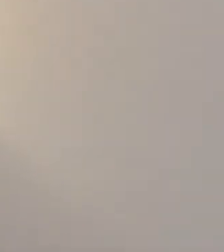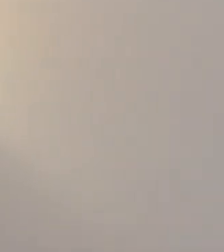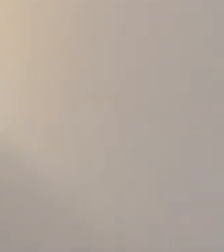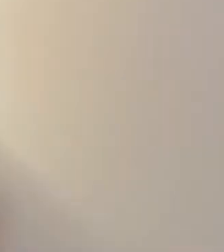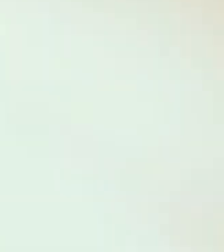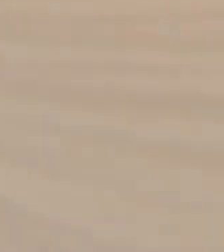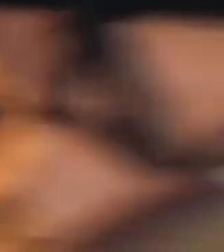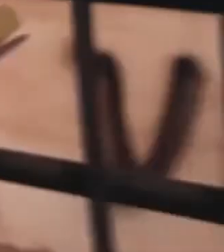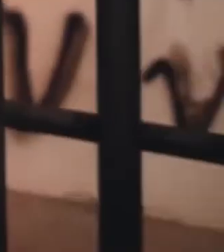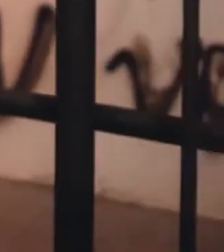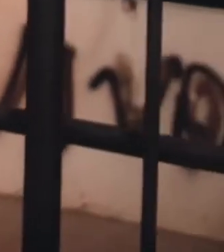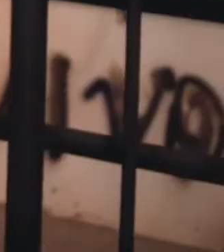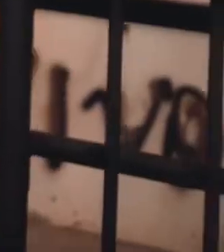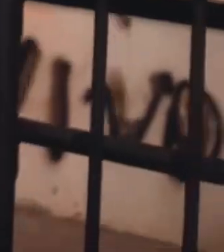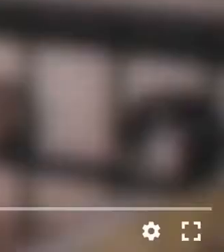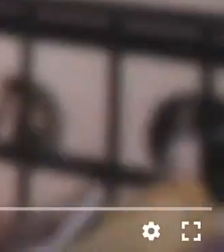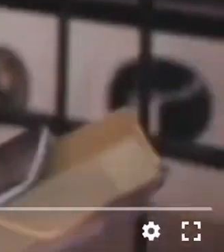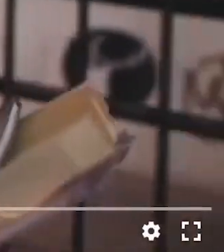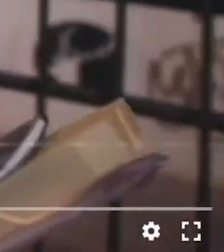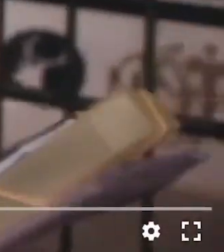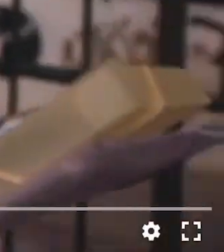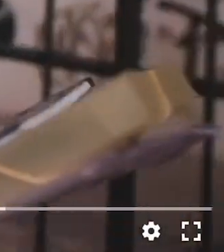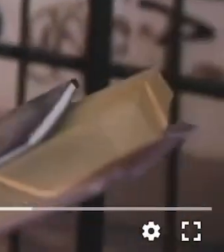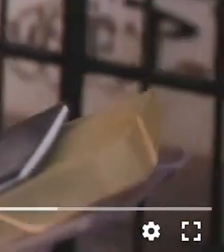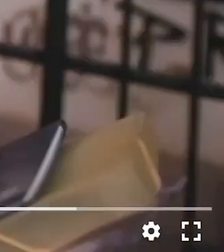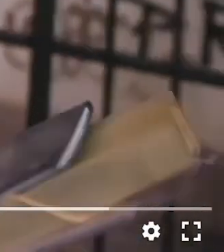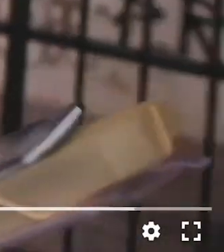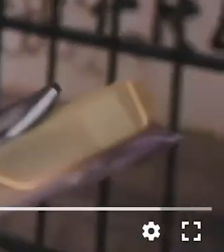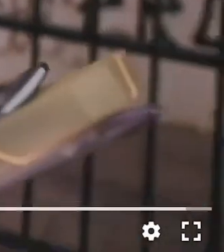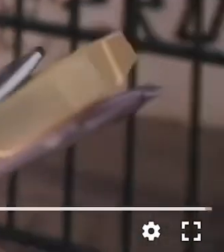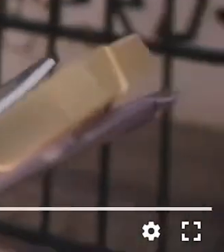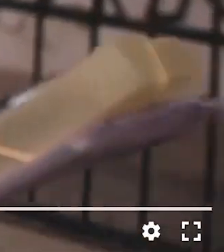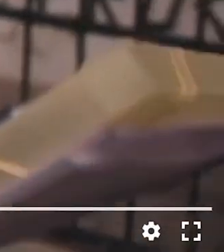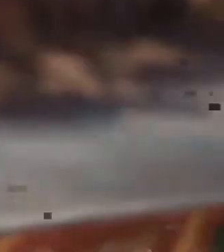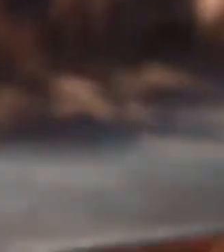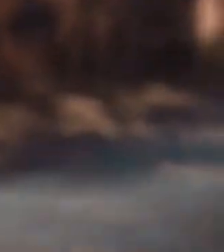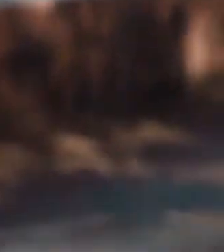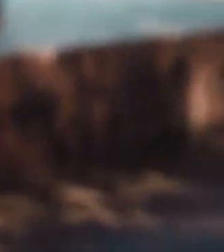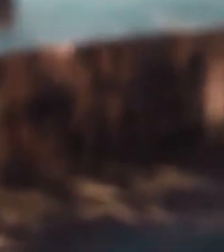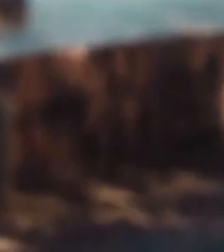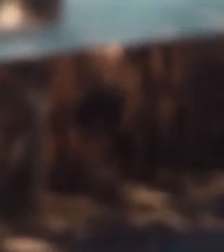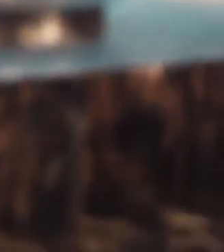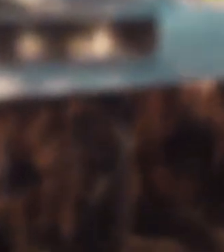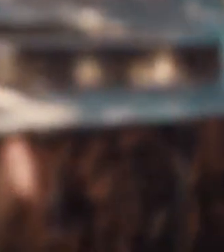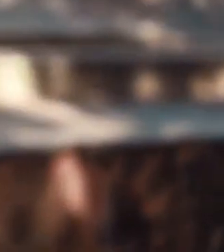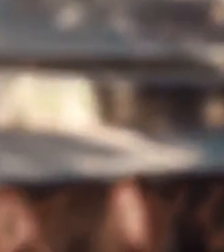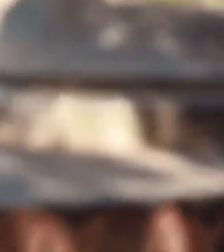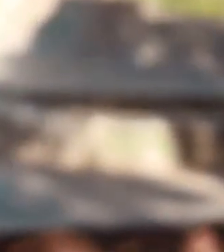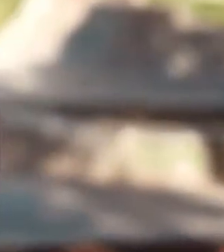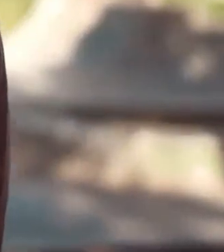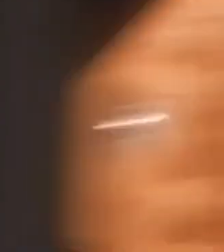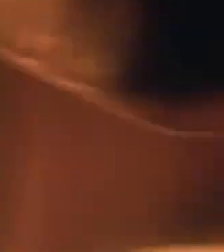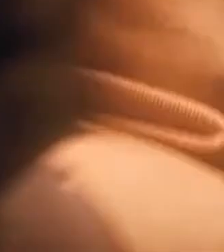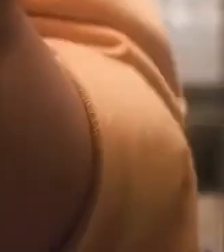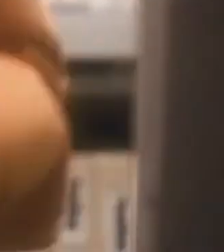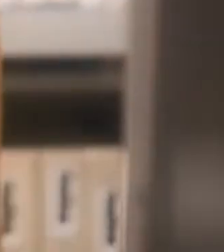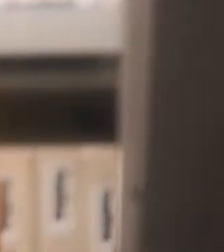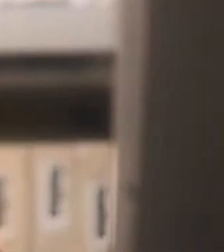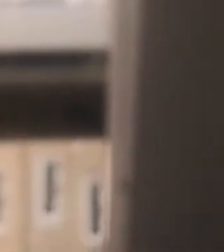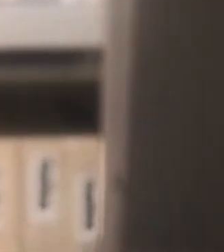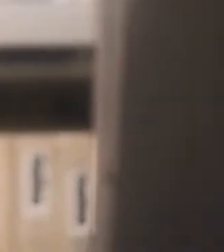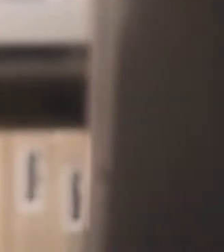o futuro do Brasil. E na real, eu faço questão de fazer parte disso. Então, é claro que eu vou votar.